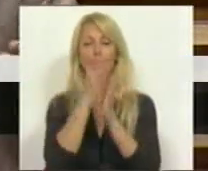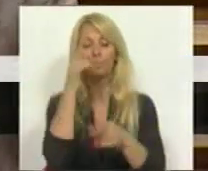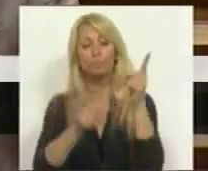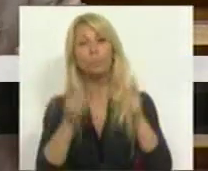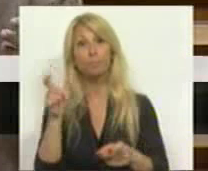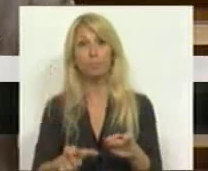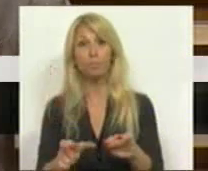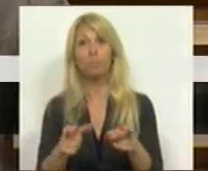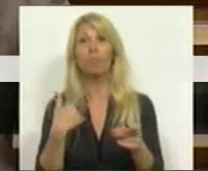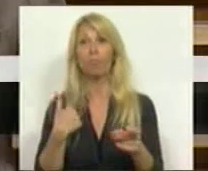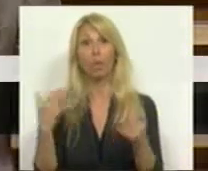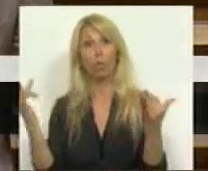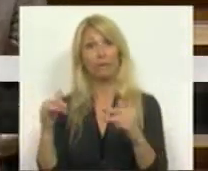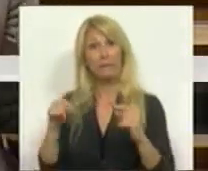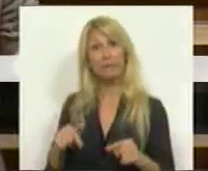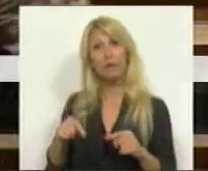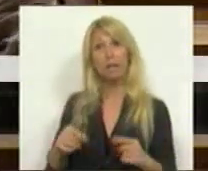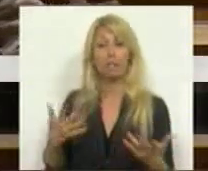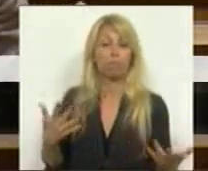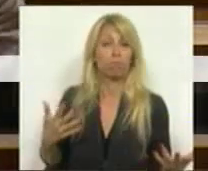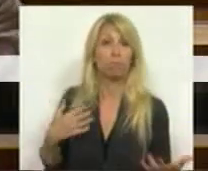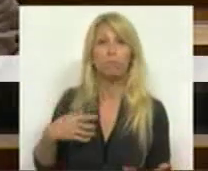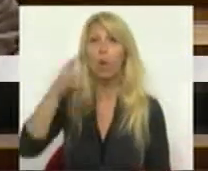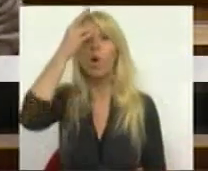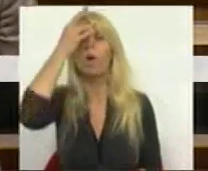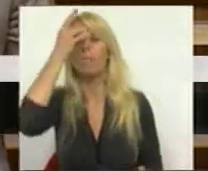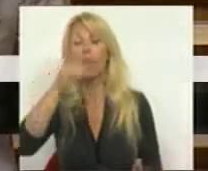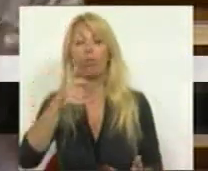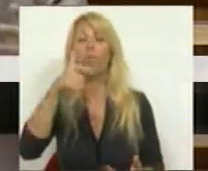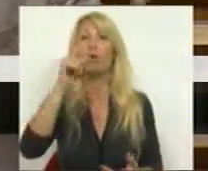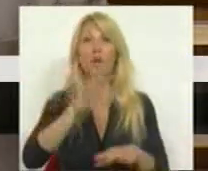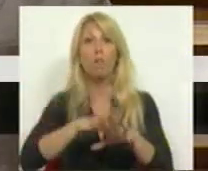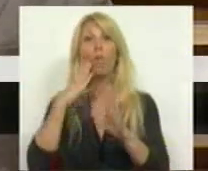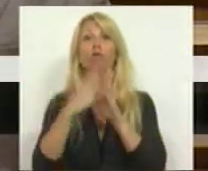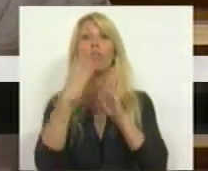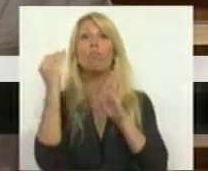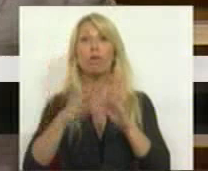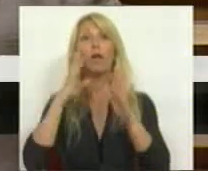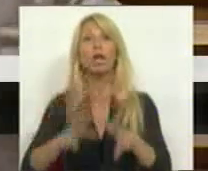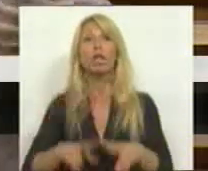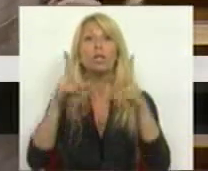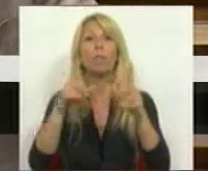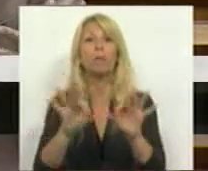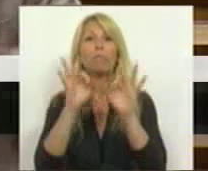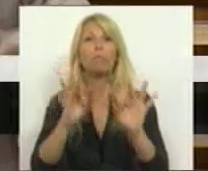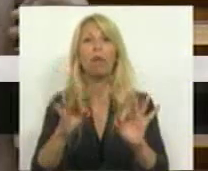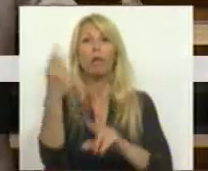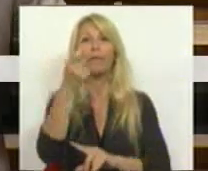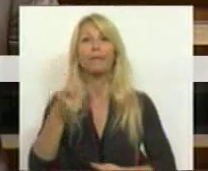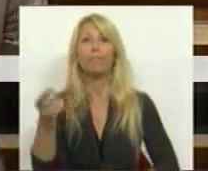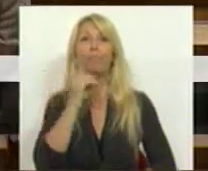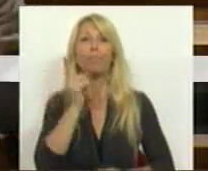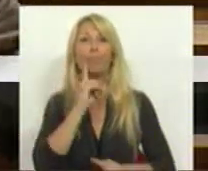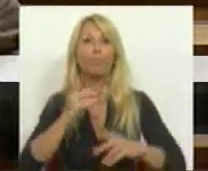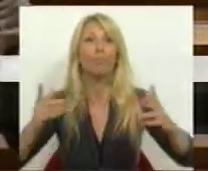aquilo que nos trouxe aqui sobre a visão do Bloco de Esquerda acerca do modelo de crescimento foi uma caricatura que nos quis trazer, mas esse é o espaço de